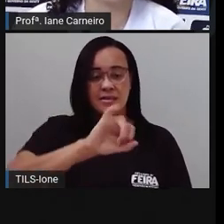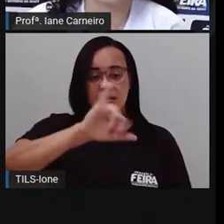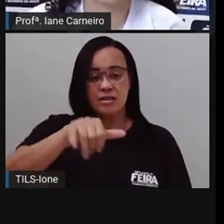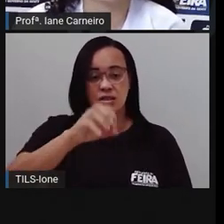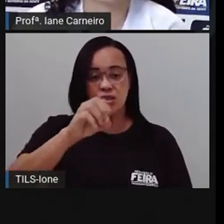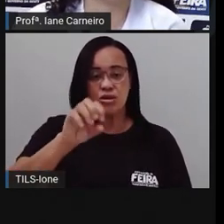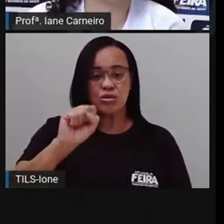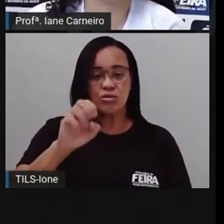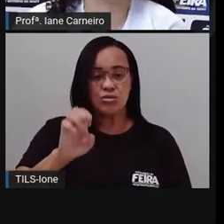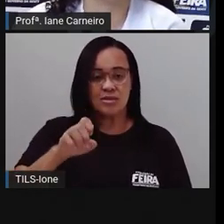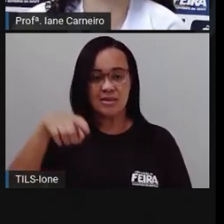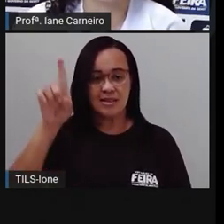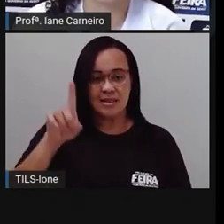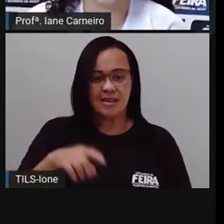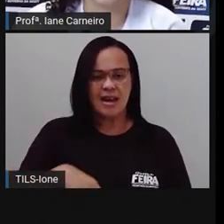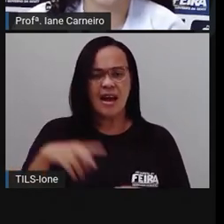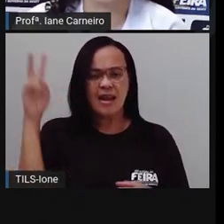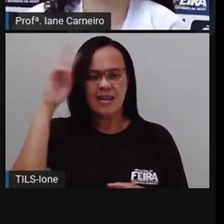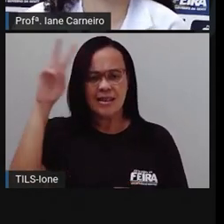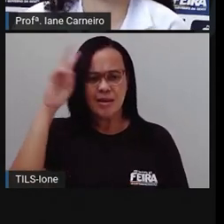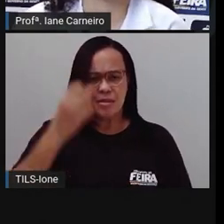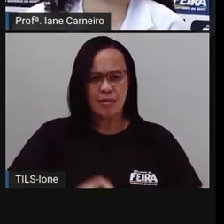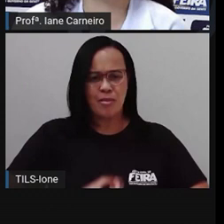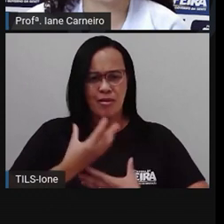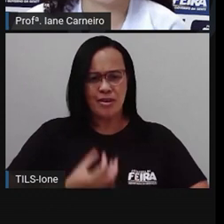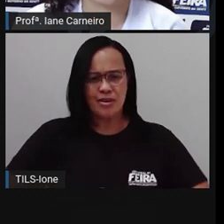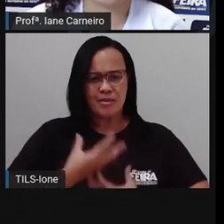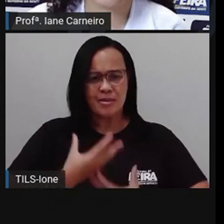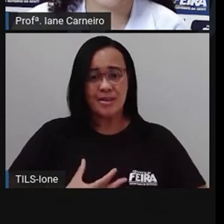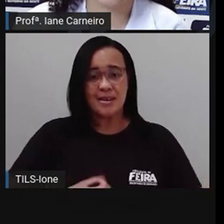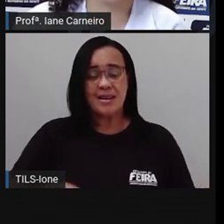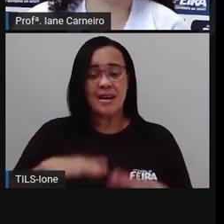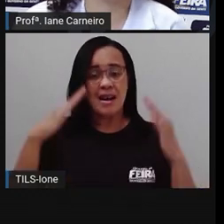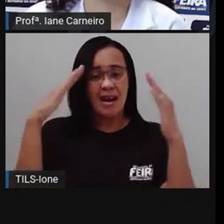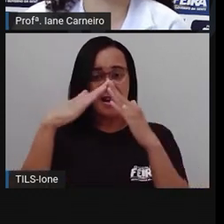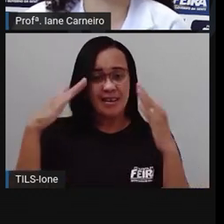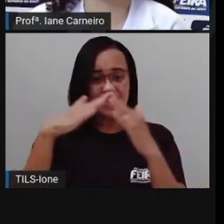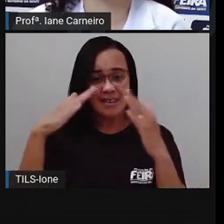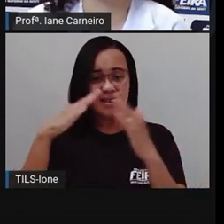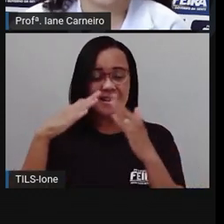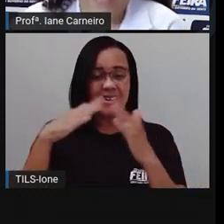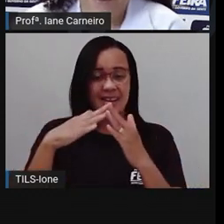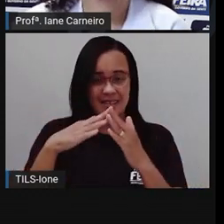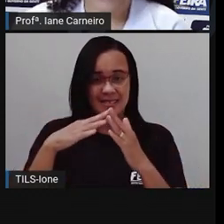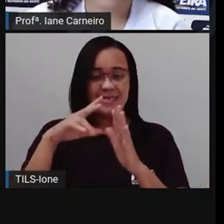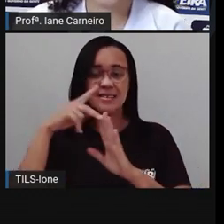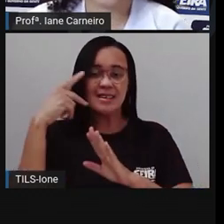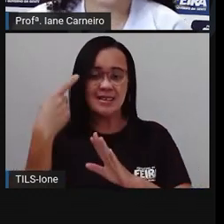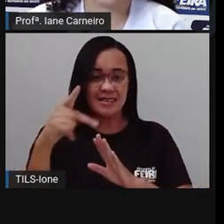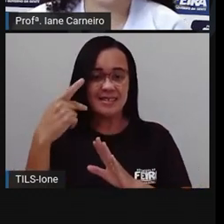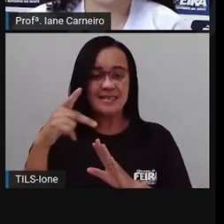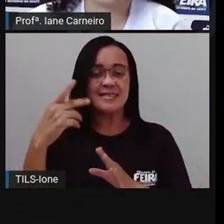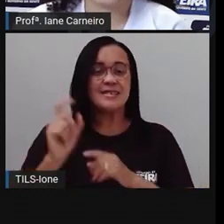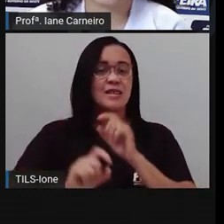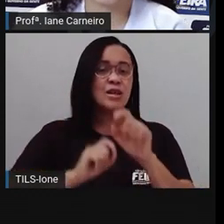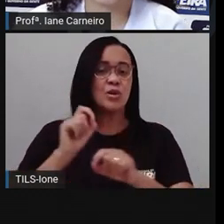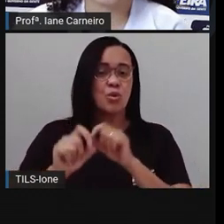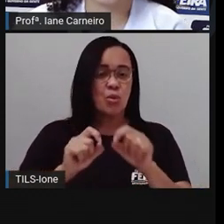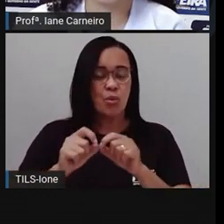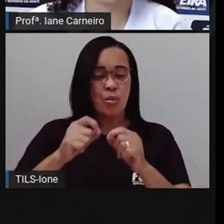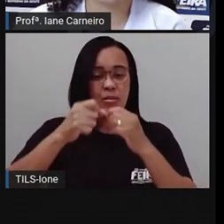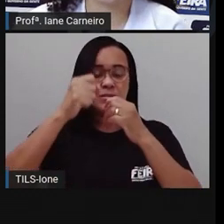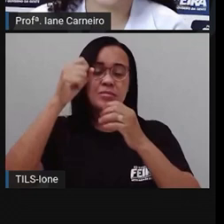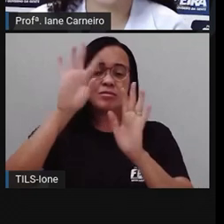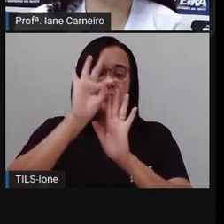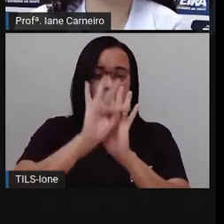Ó, A Casa e Seu Dono, vocês lembram? Que a Pro mostrou pra vocês, ó, a Pro vai mostrar todinho ele aqui